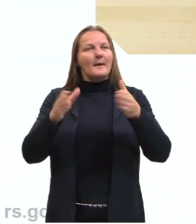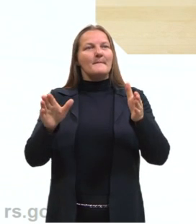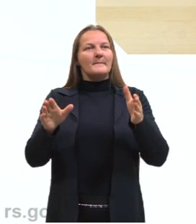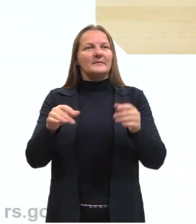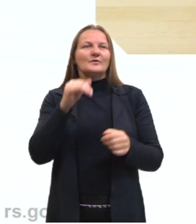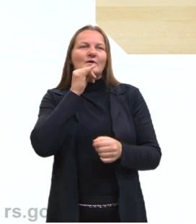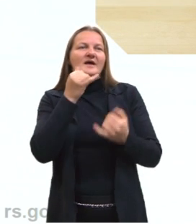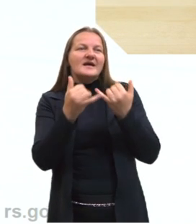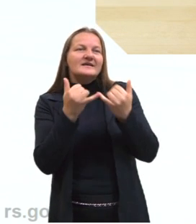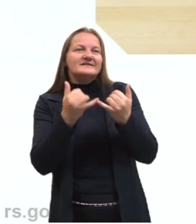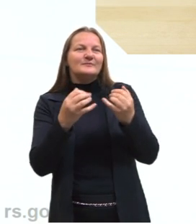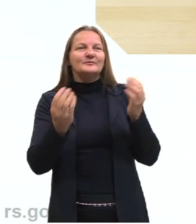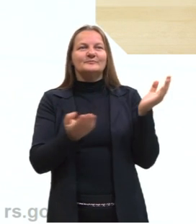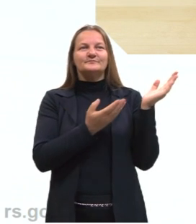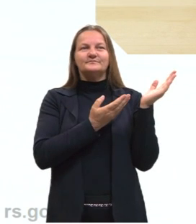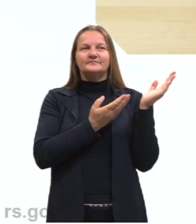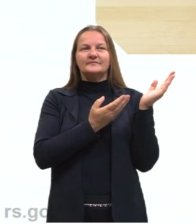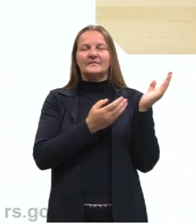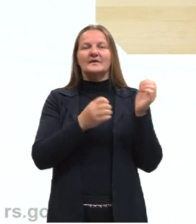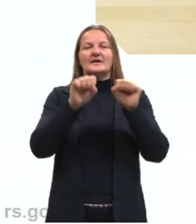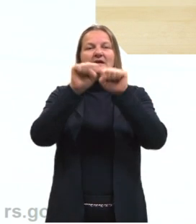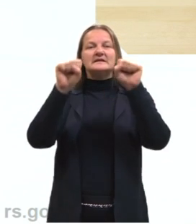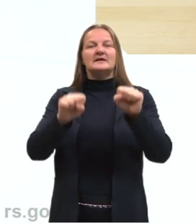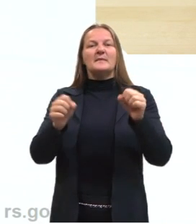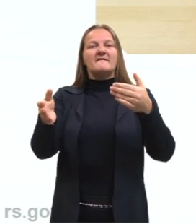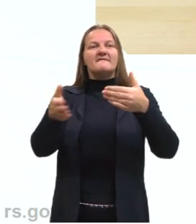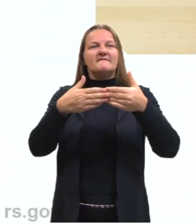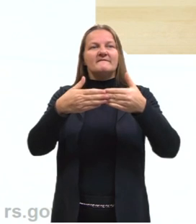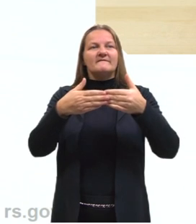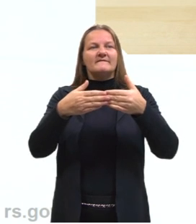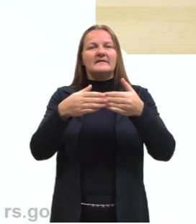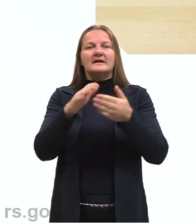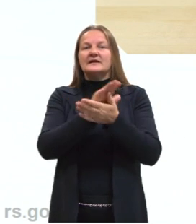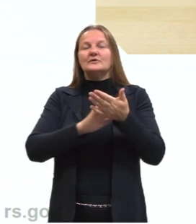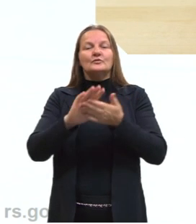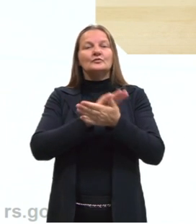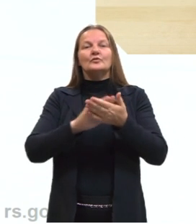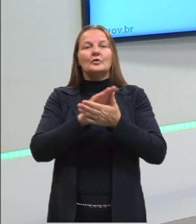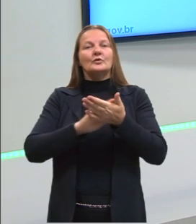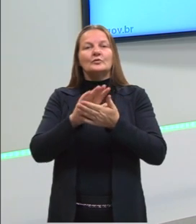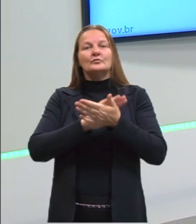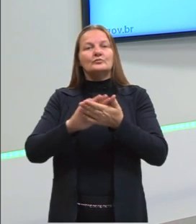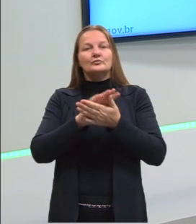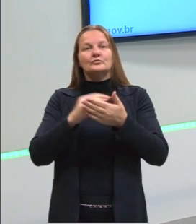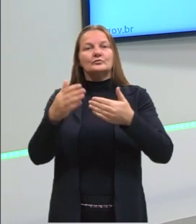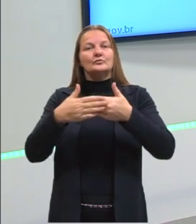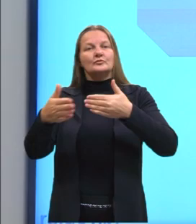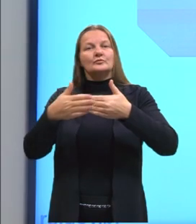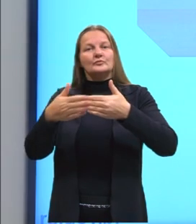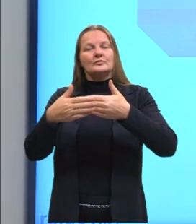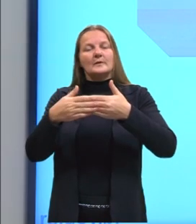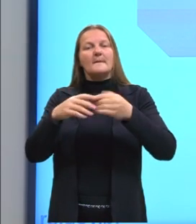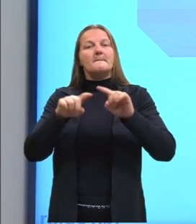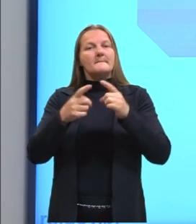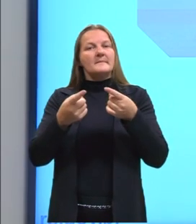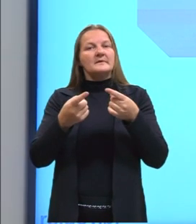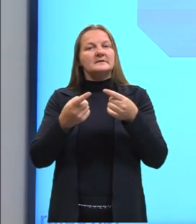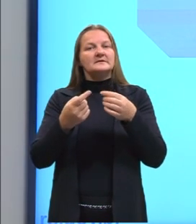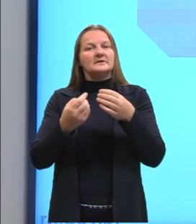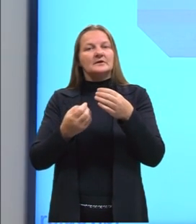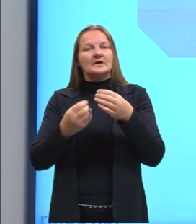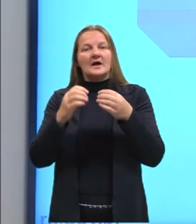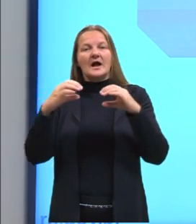Depois a gente tem o sistema fechado. O sistema não troca massa com a vizinhança, mas permite a